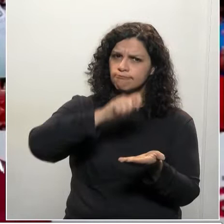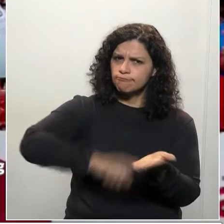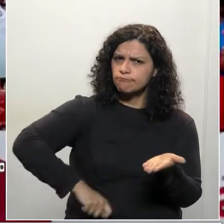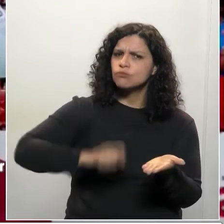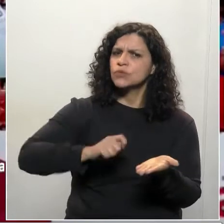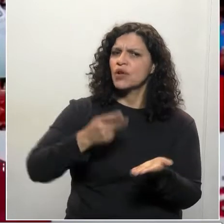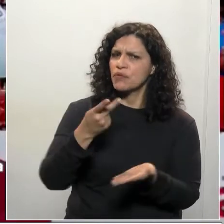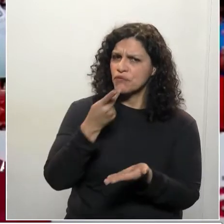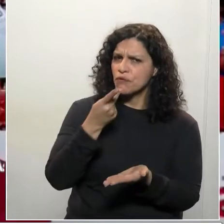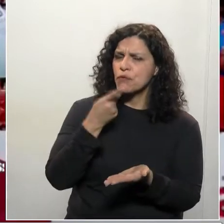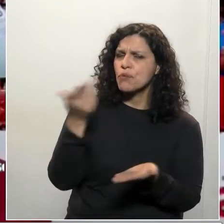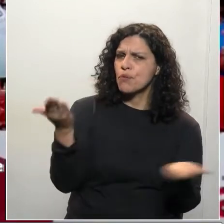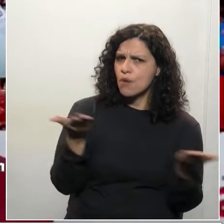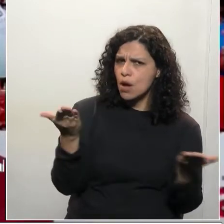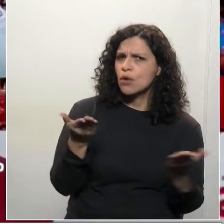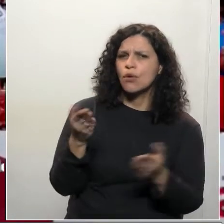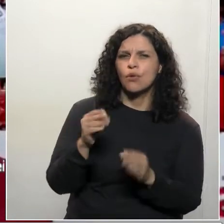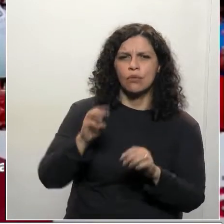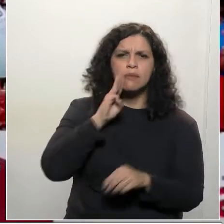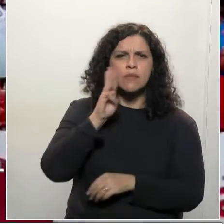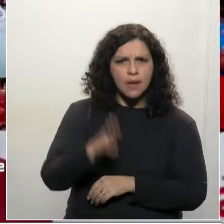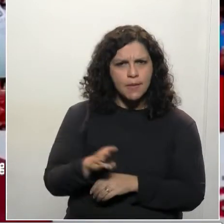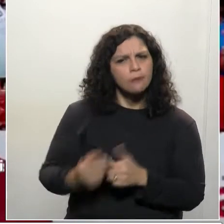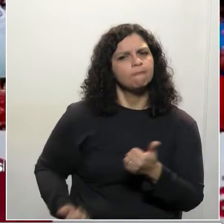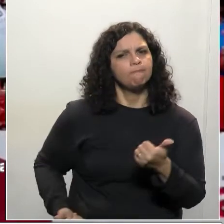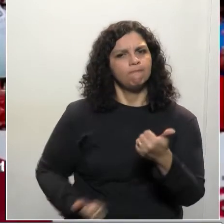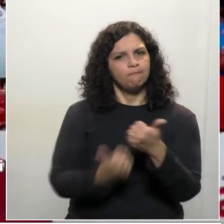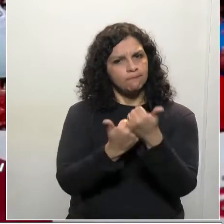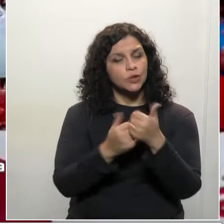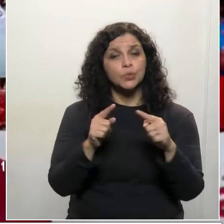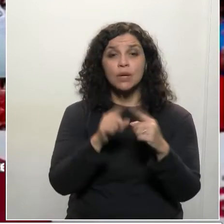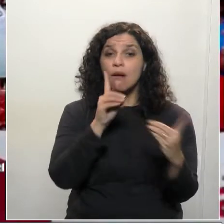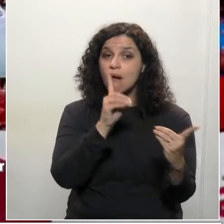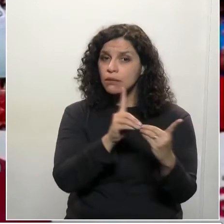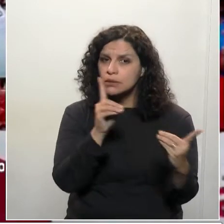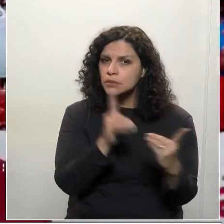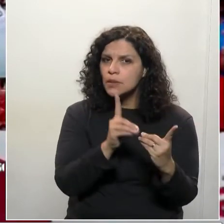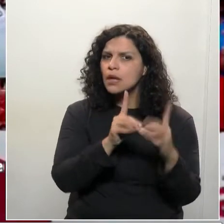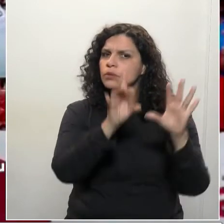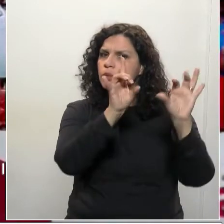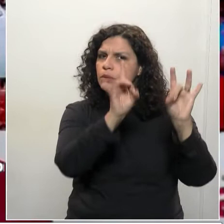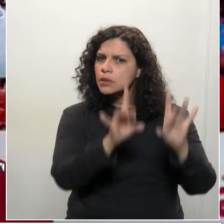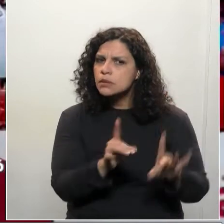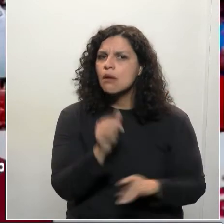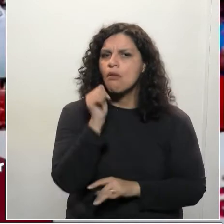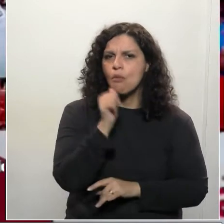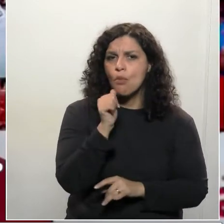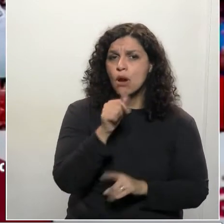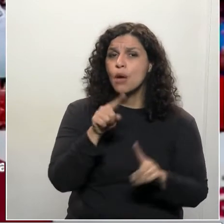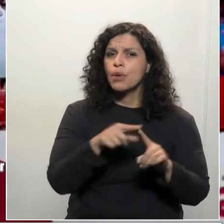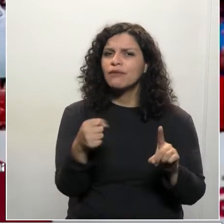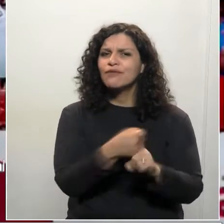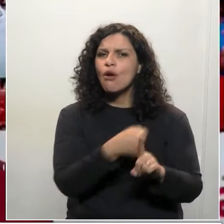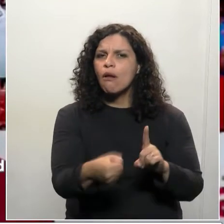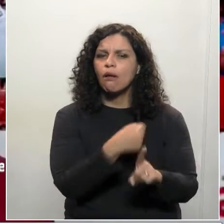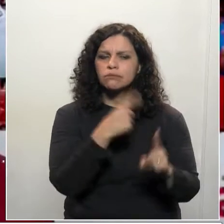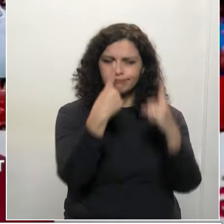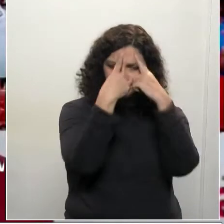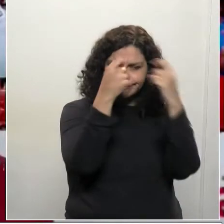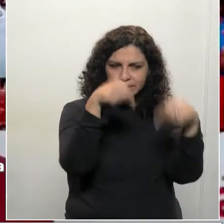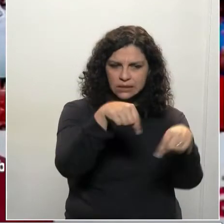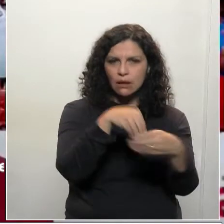pronunciamento da deputada Mabel, reforçar esse atendimento especial às mulheres em situação de violência,